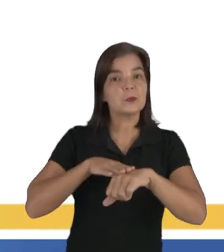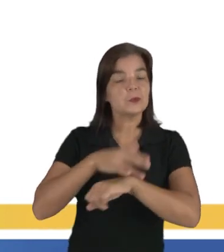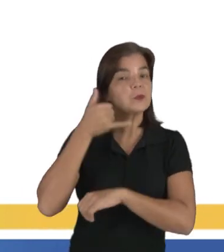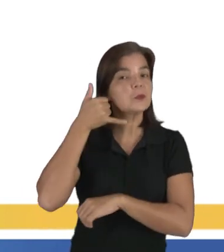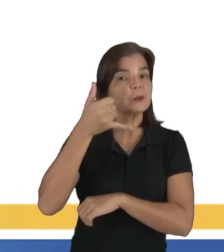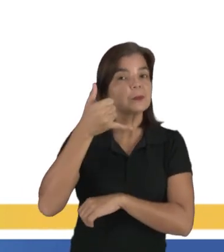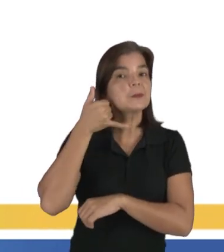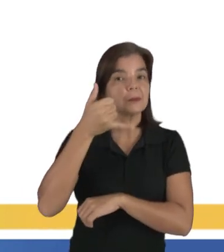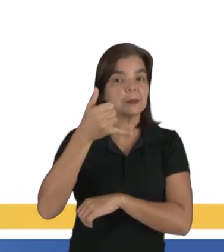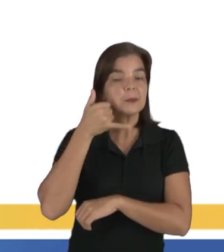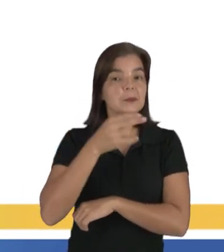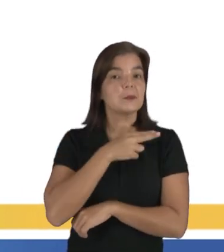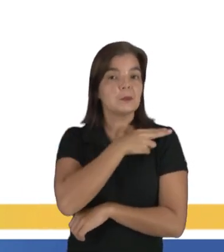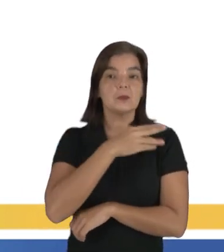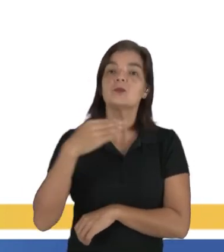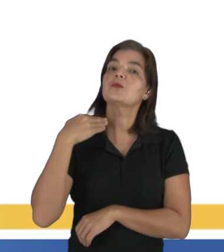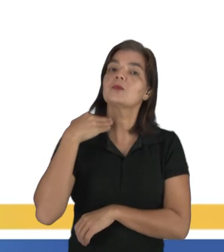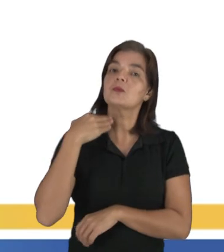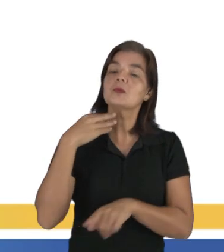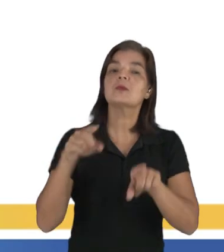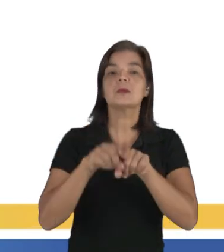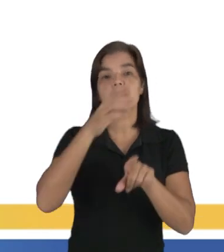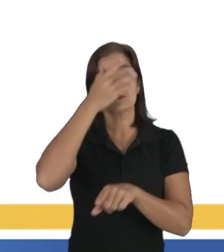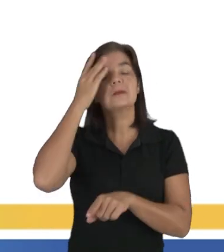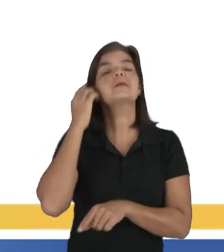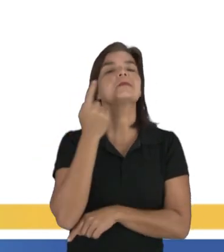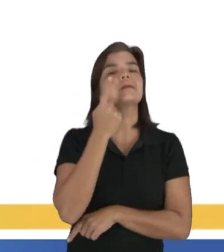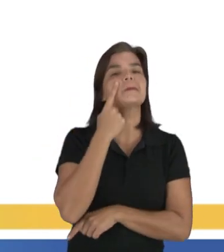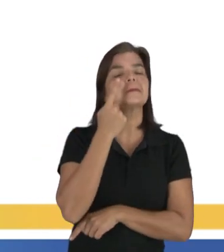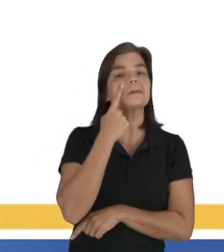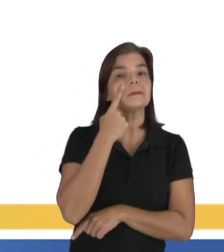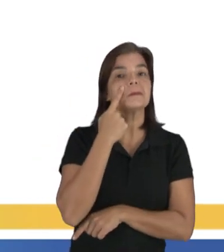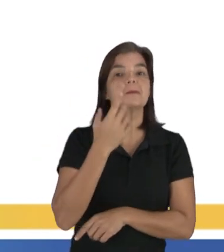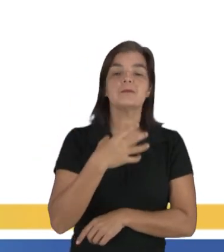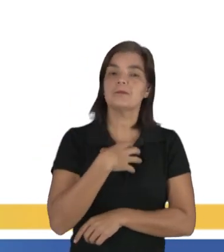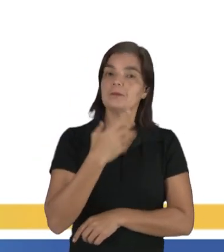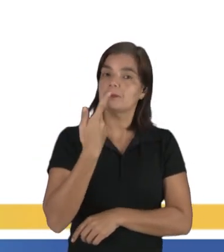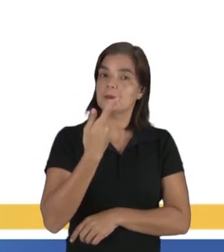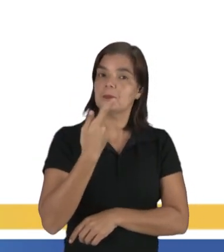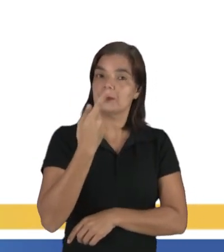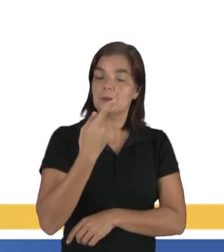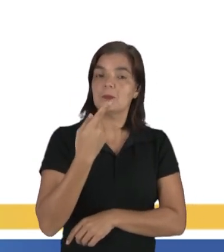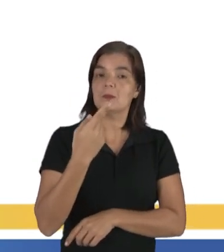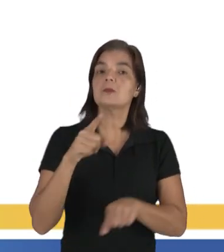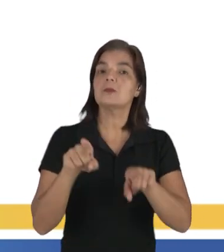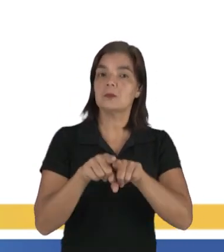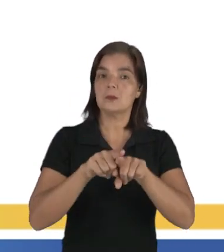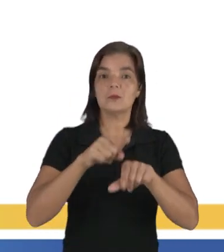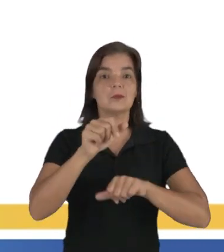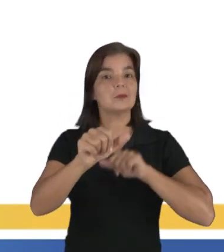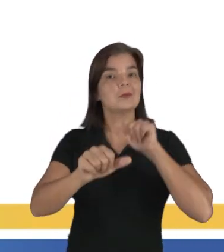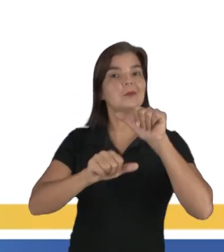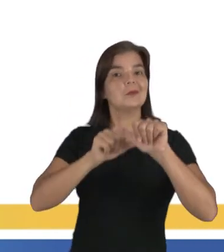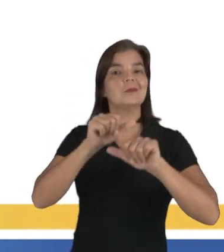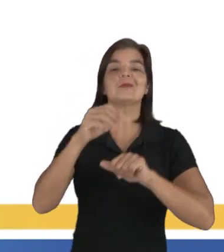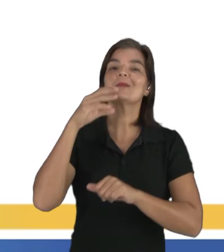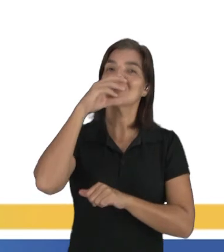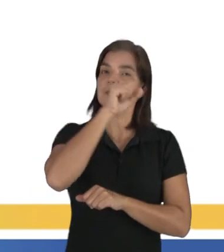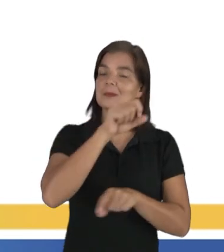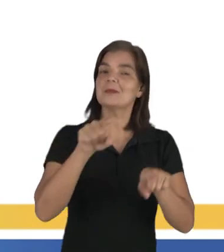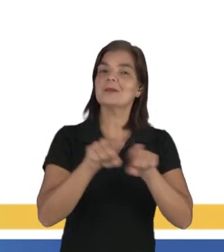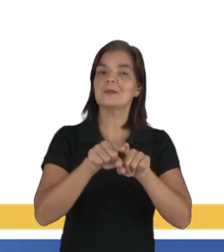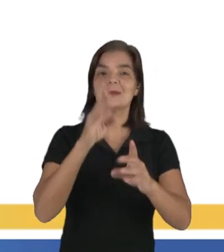telefônica entre o gerente do banco e o cliente, observa-se que a maneira de falar do gerente foi alterada, de repente,